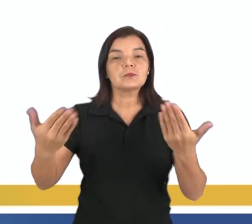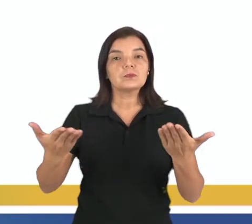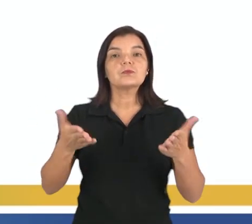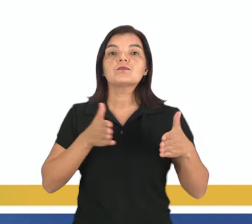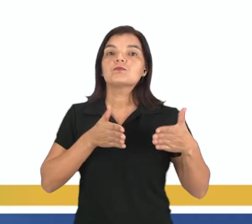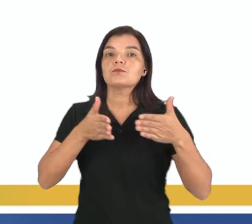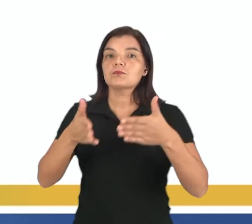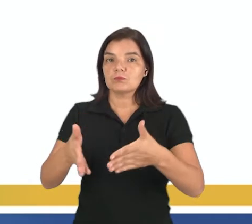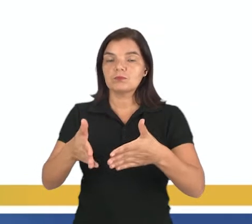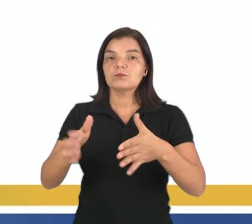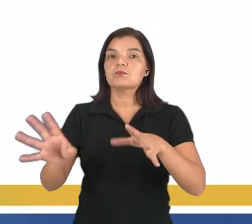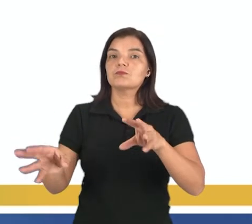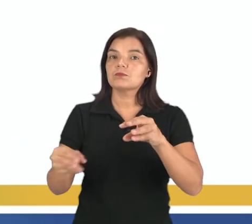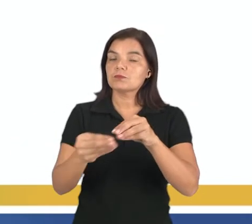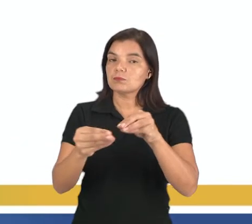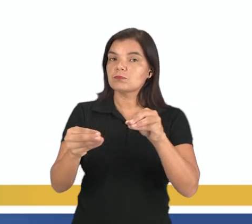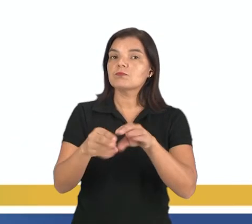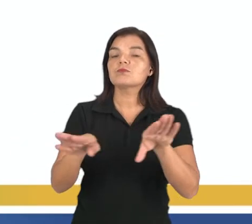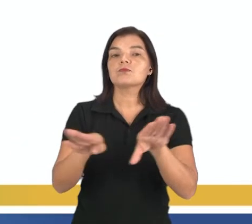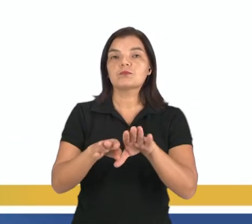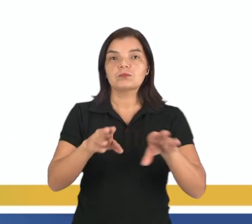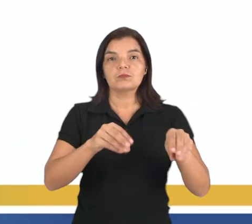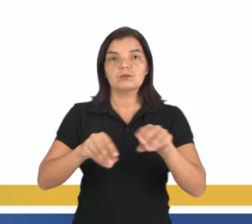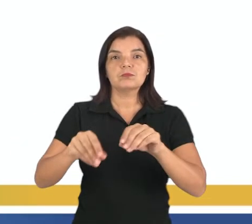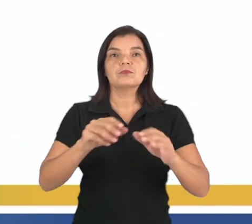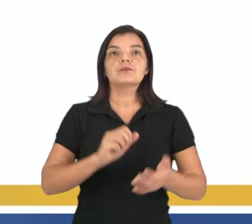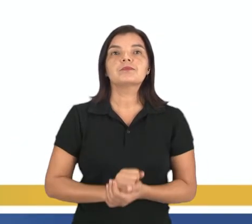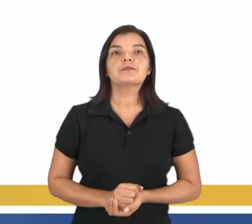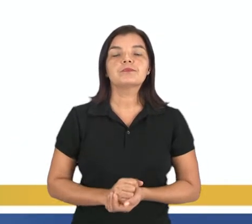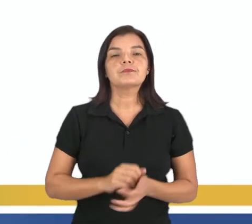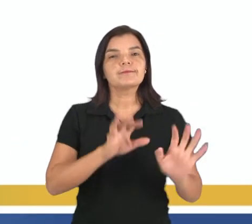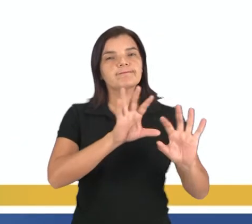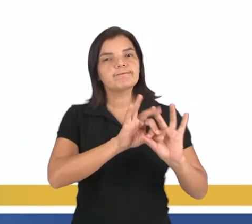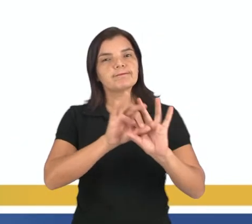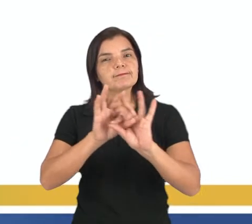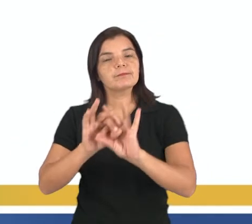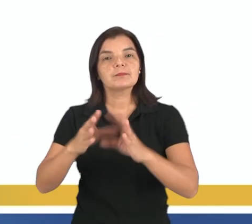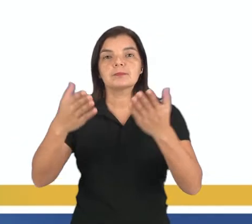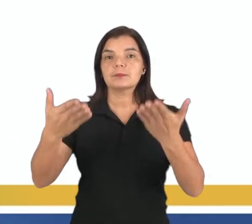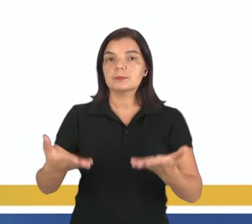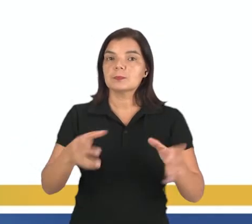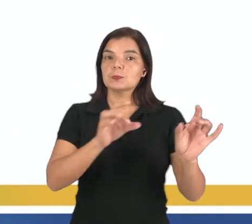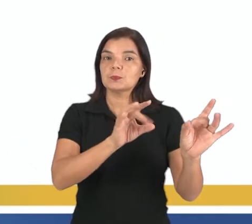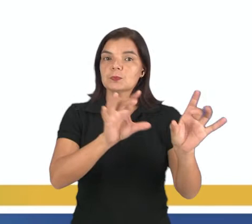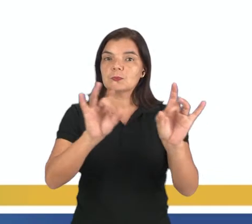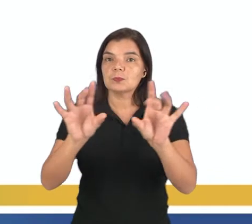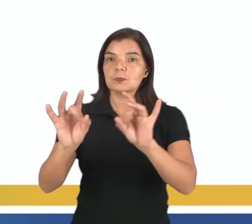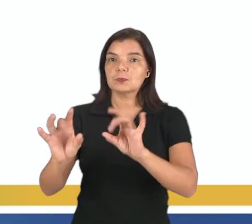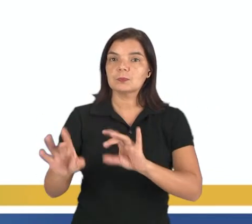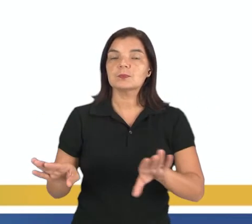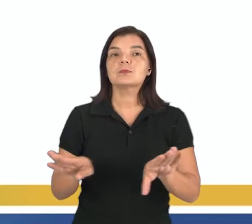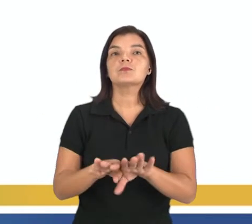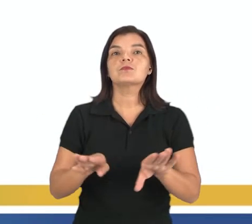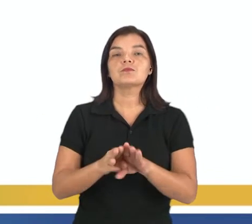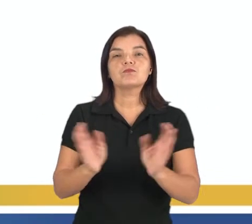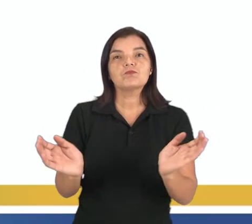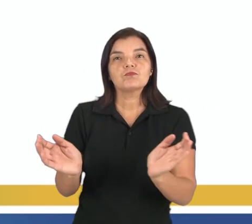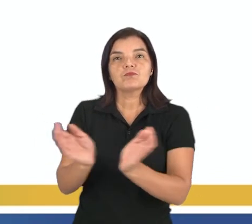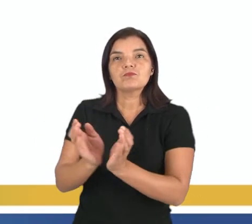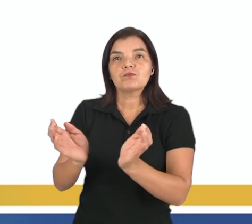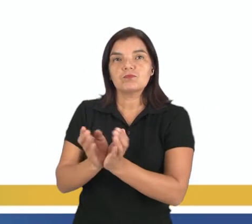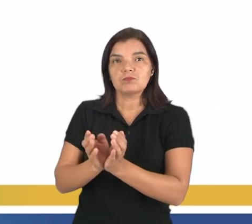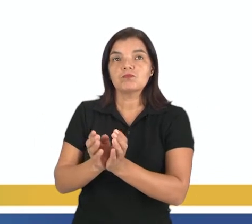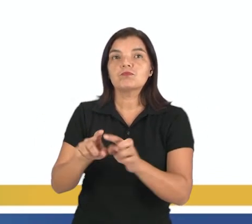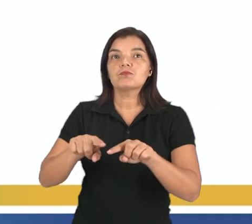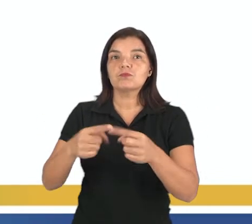iam anexando aos seus territórios. Nesse contexto, nós vamos falar do mercantilismo, que é um conjunto de